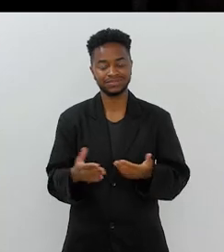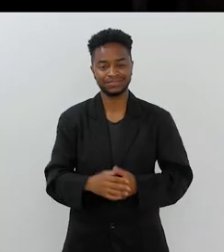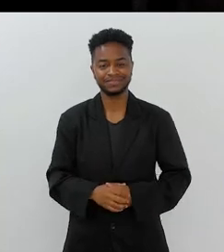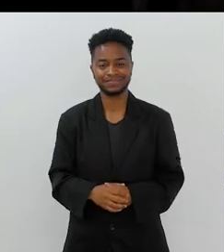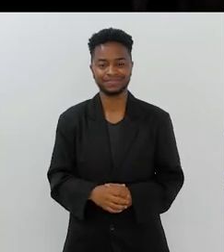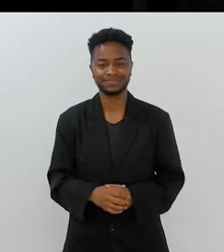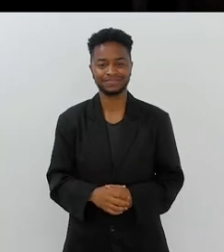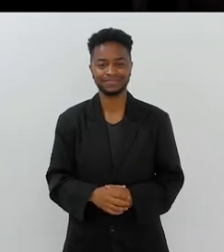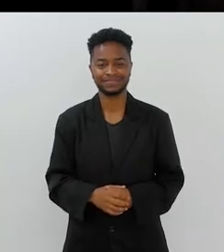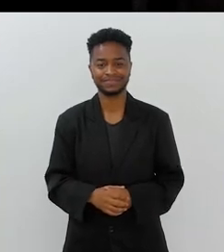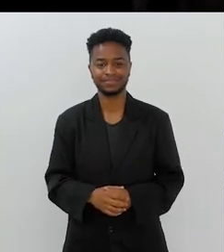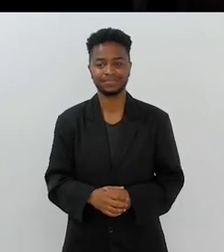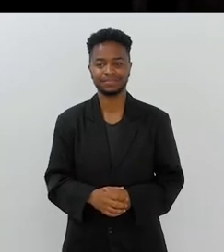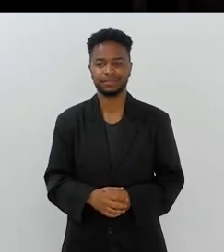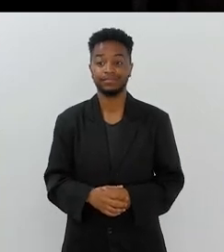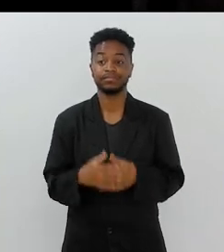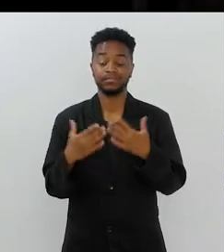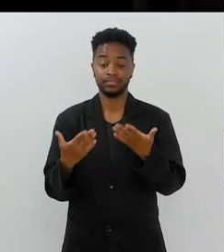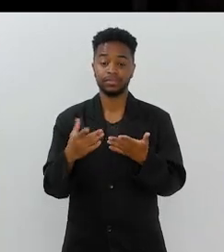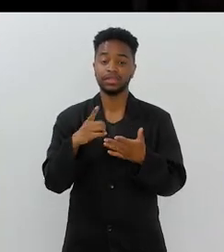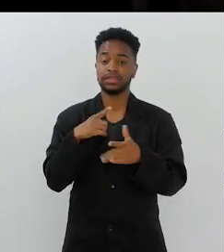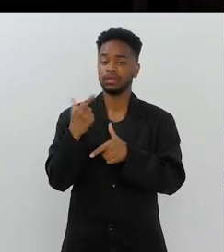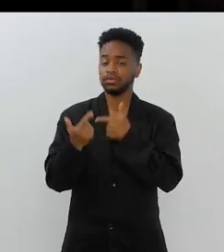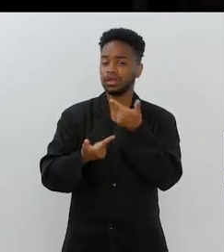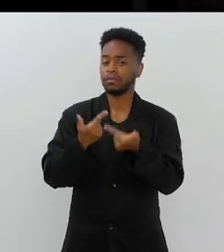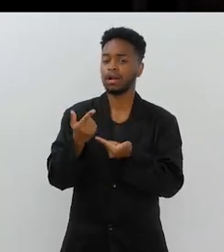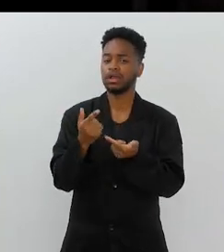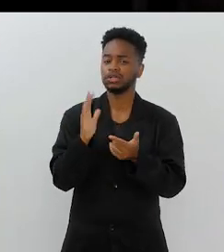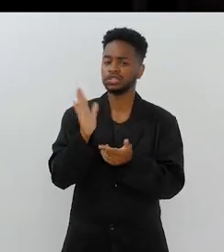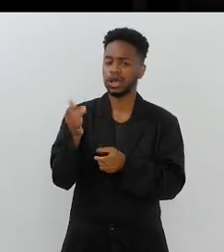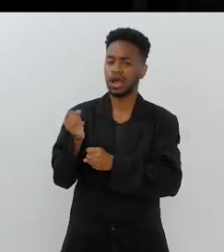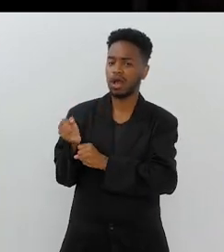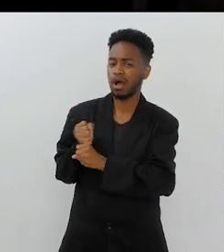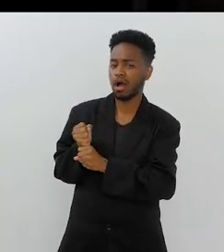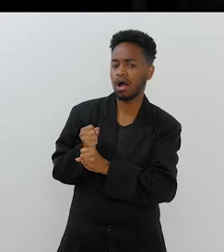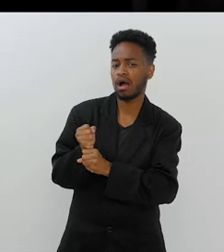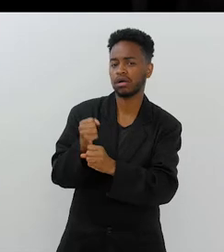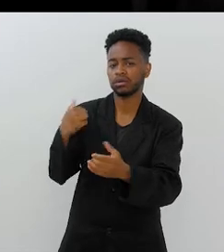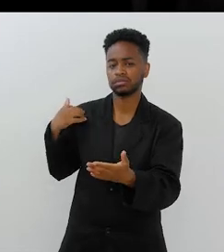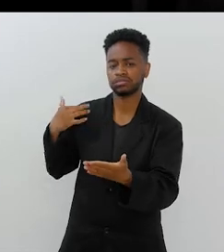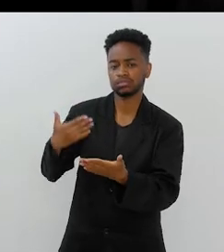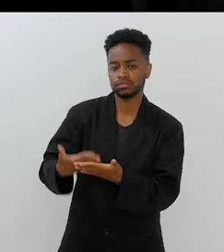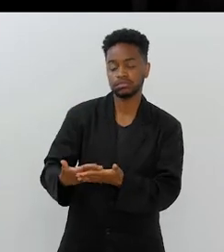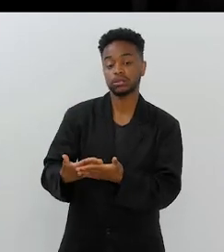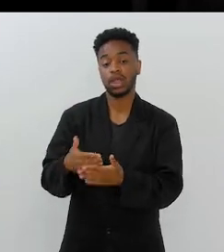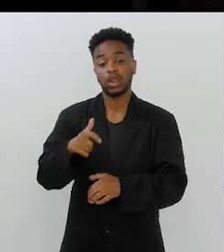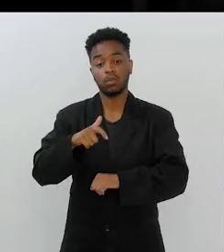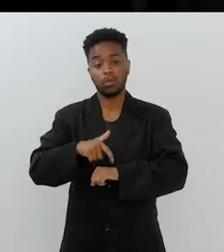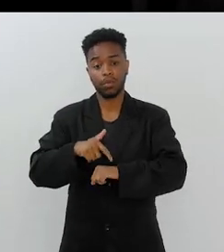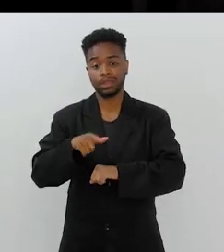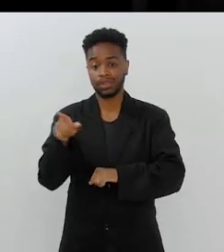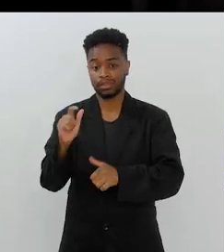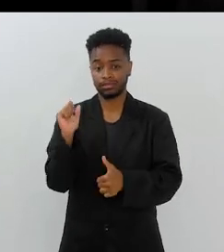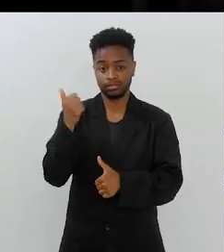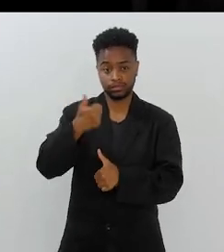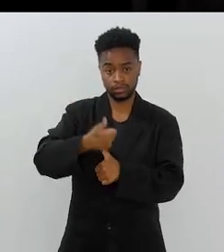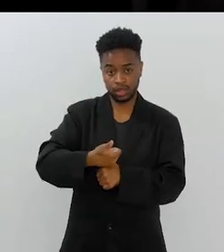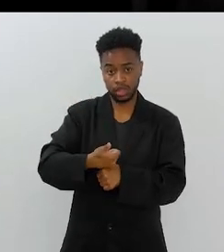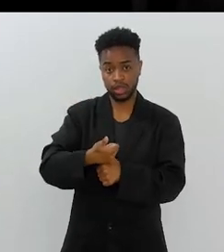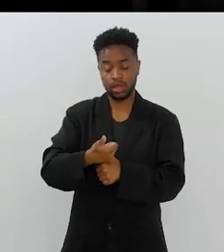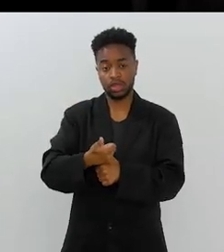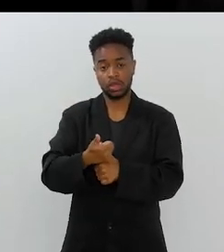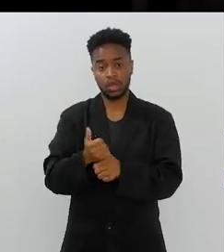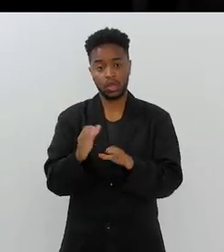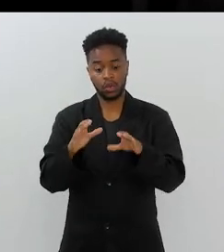de como eu cheguei na Arquidiocese. E, assim, é um trabalho que a gente vem realizando há muitos anos. E, quando ele assumiu o